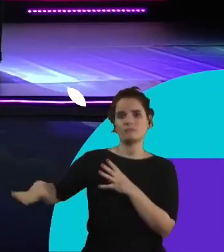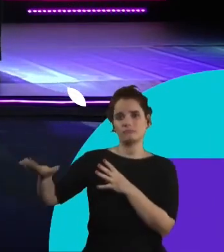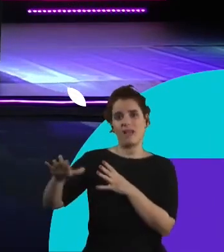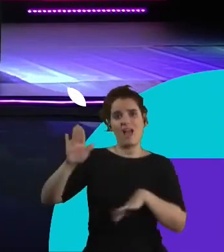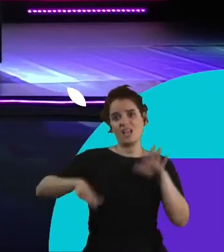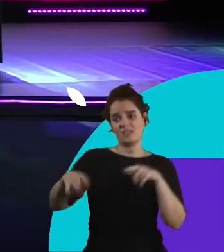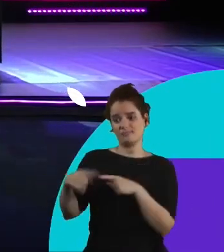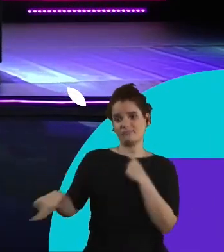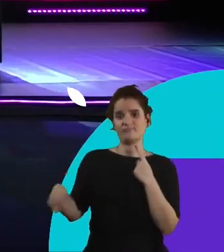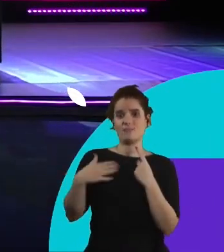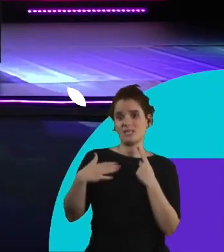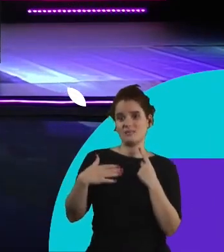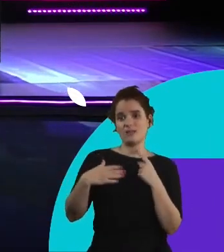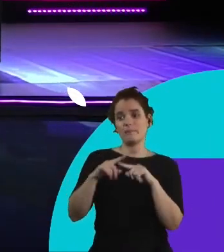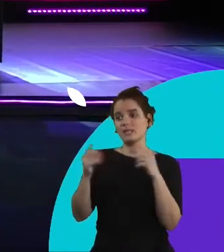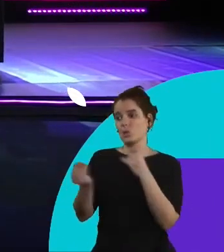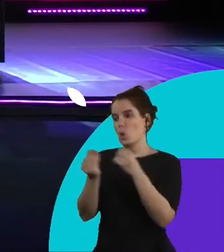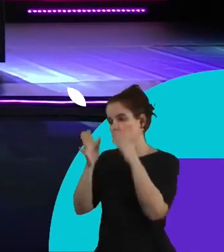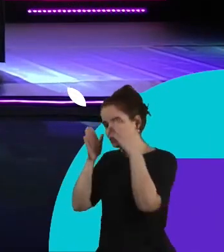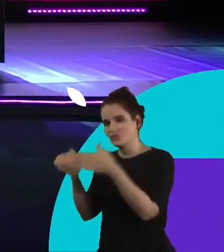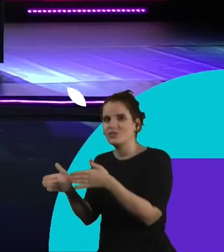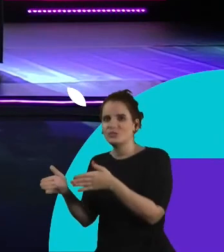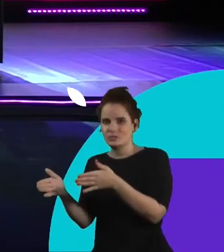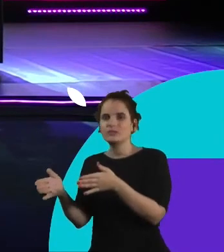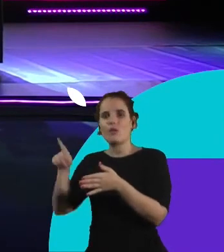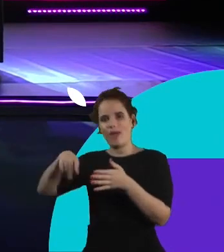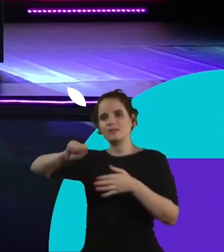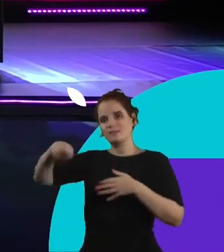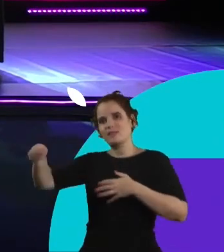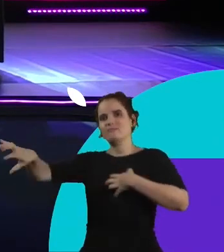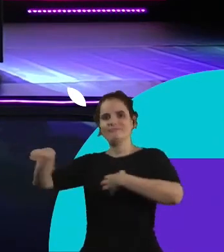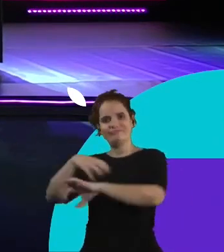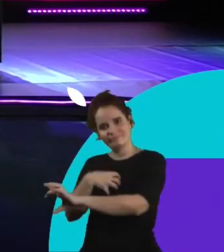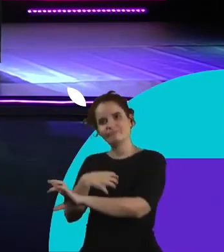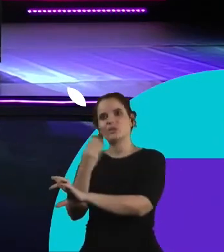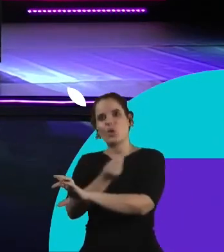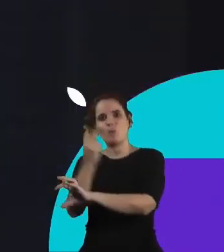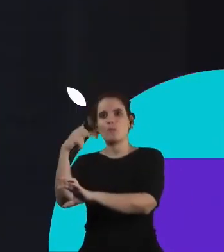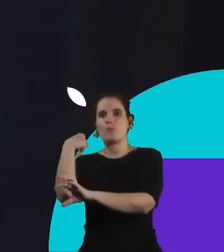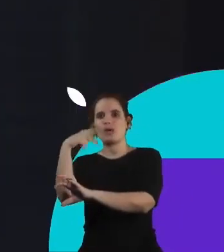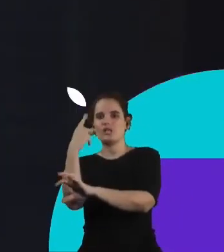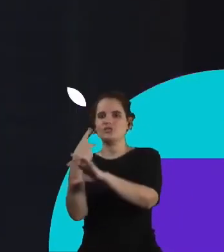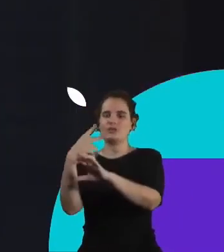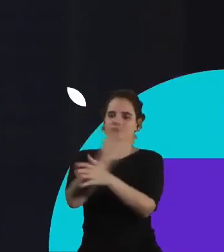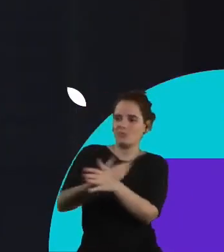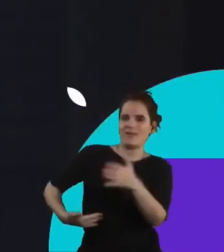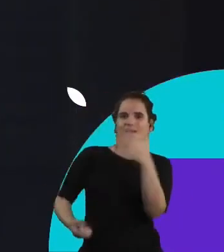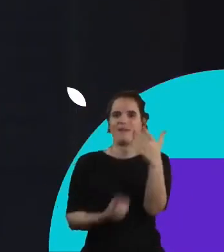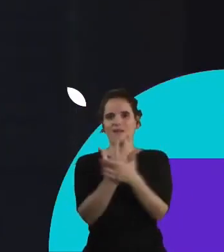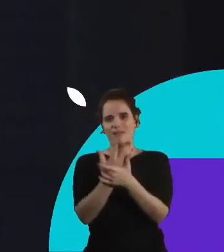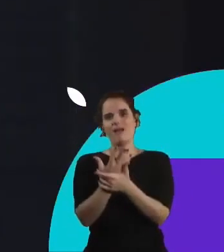ser minha realidade então isso é pura empatia também na construção das soluções que a gente precisa então quero agradecer